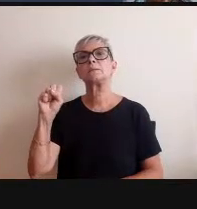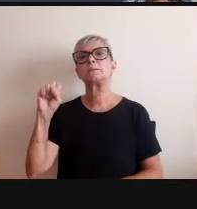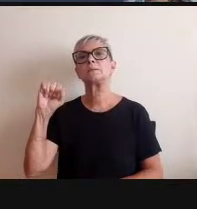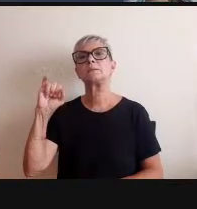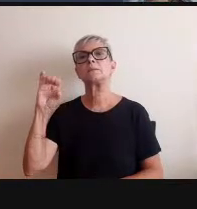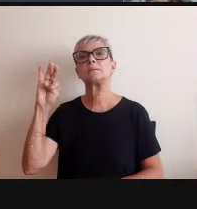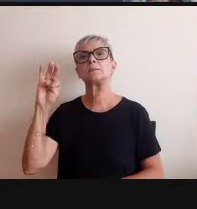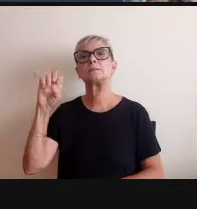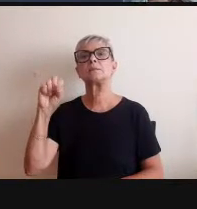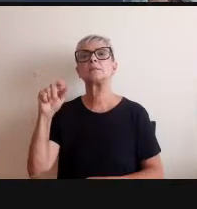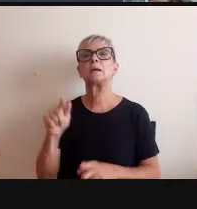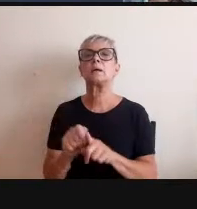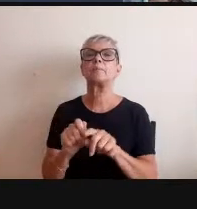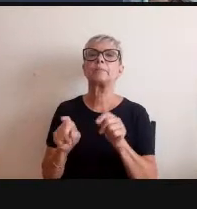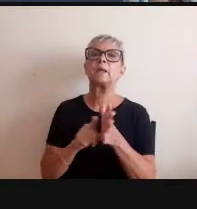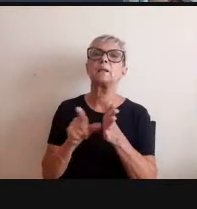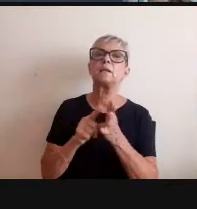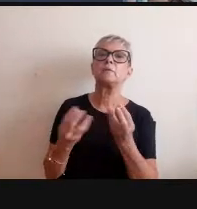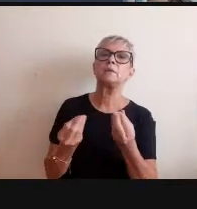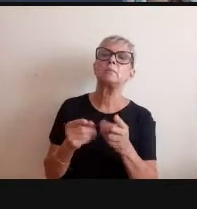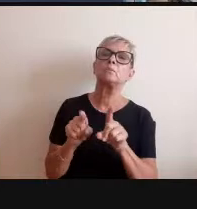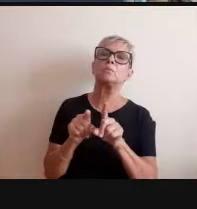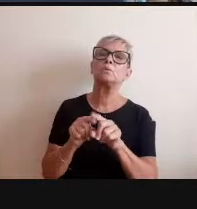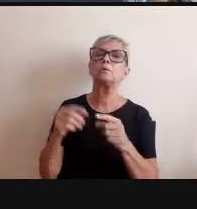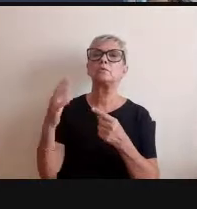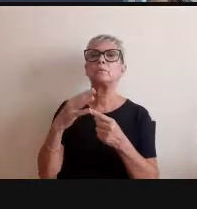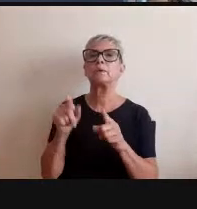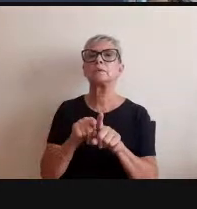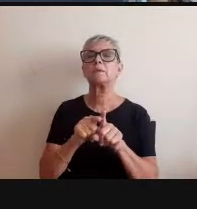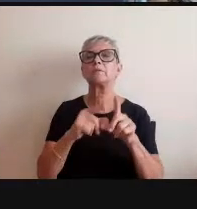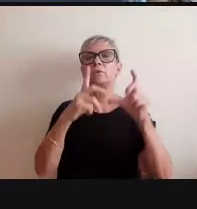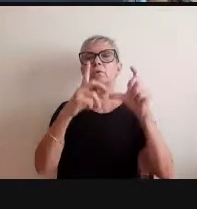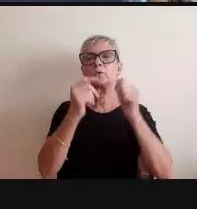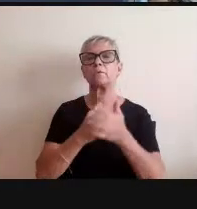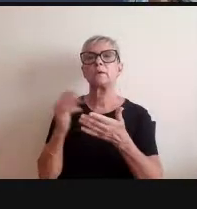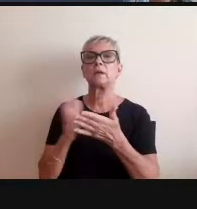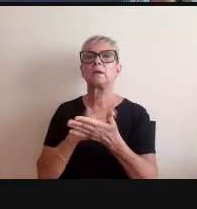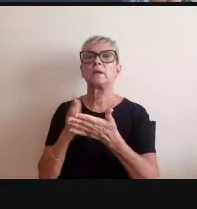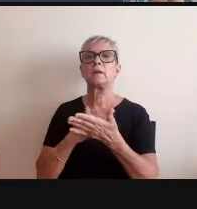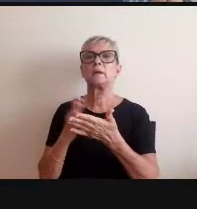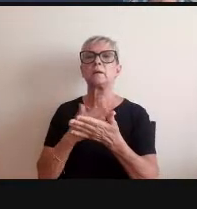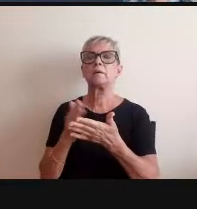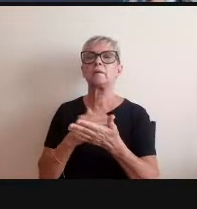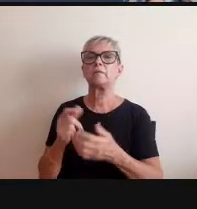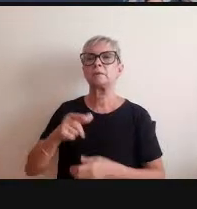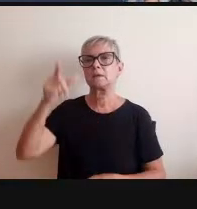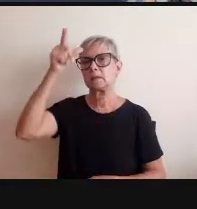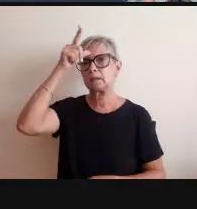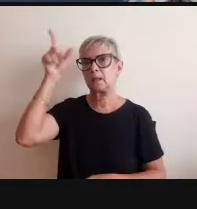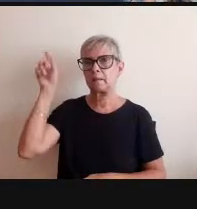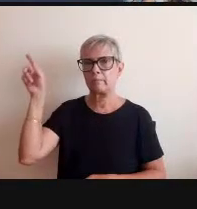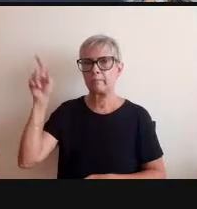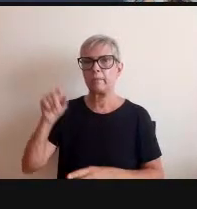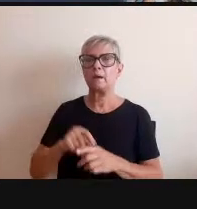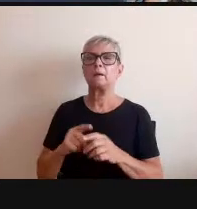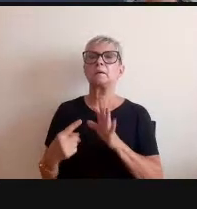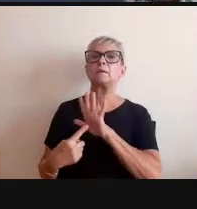tem esse fotógrafo que é da revista Externe alemã que ele faz essa exposição